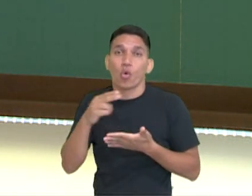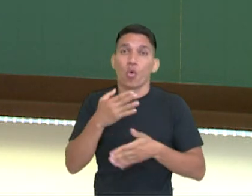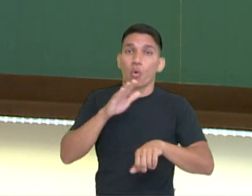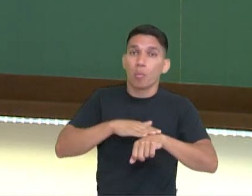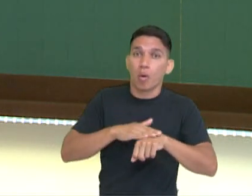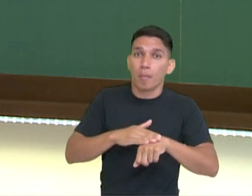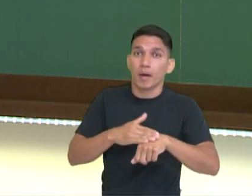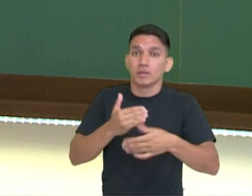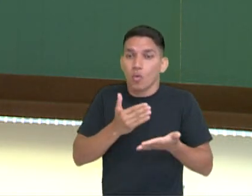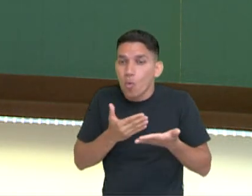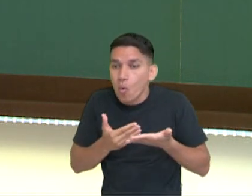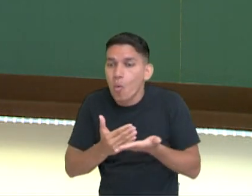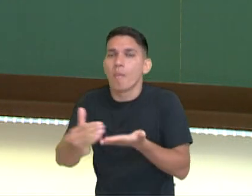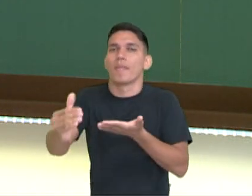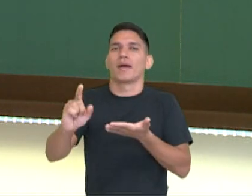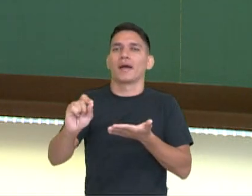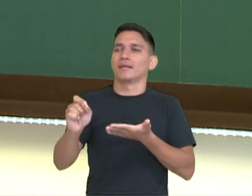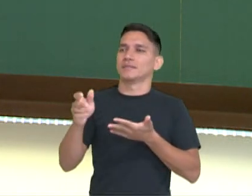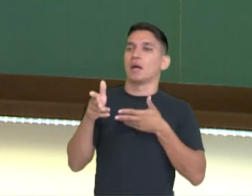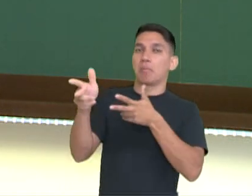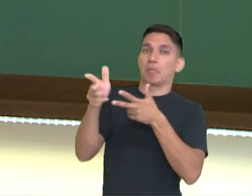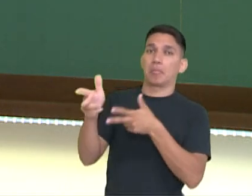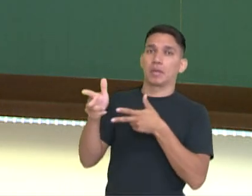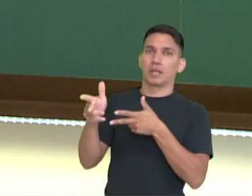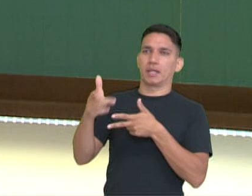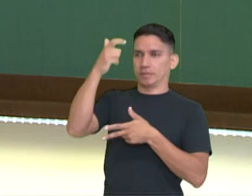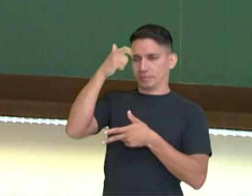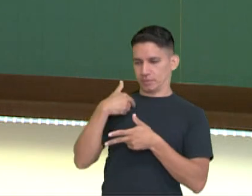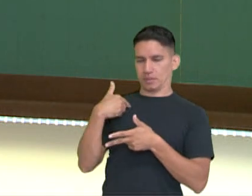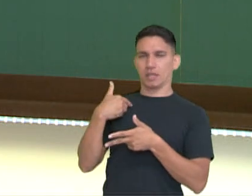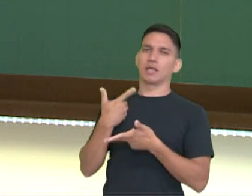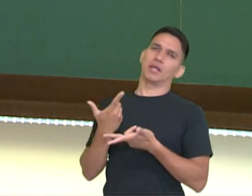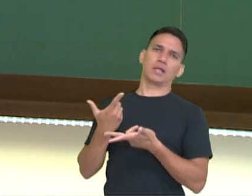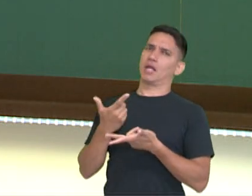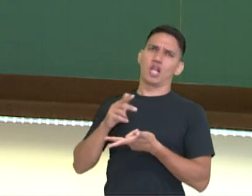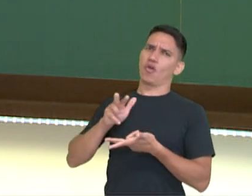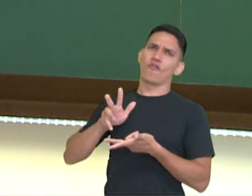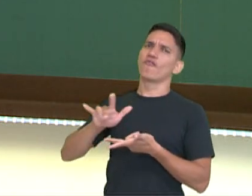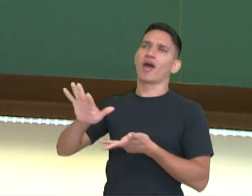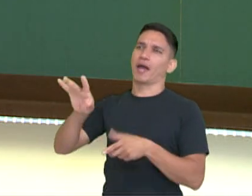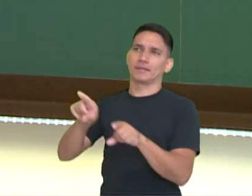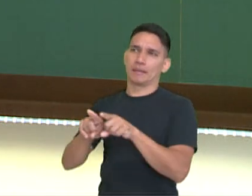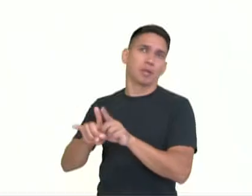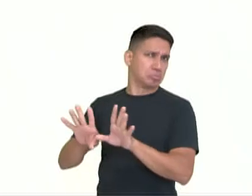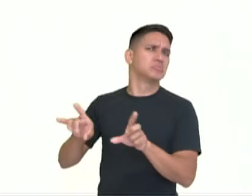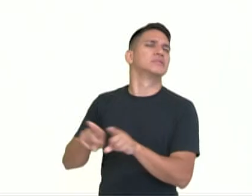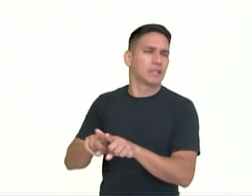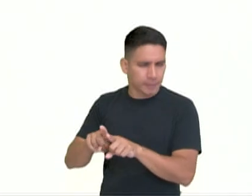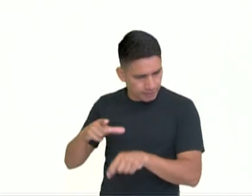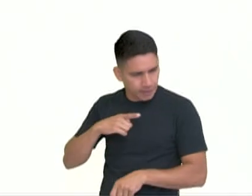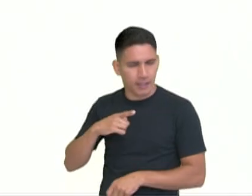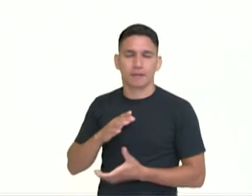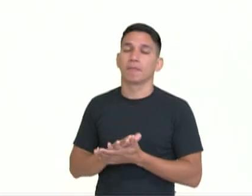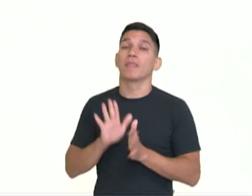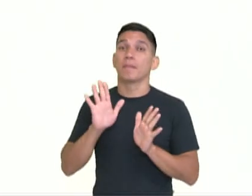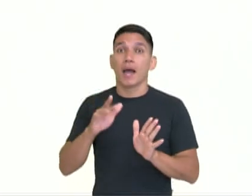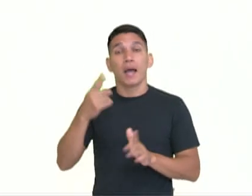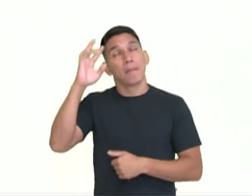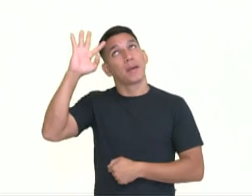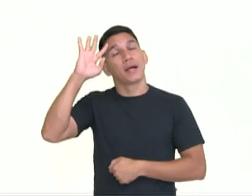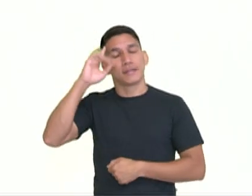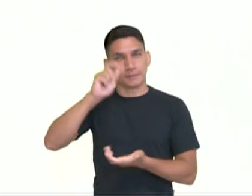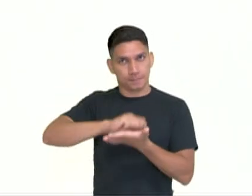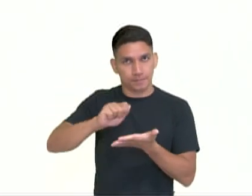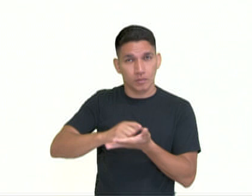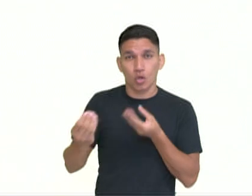para uma entrevista oral, o jornalista também, ou entrevistador, enfim, não vá fazer essa introdução. Mas pensando em entrevista escrita,